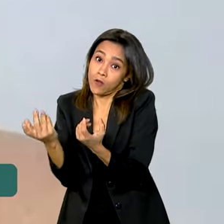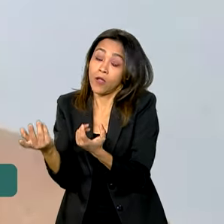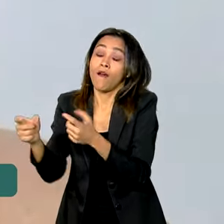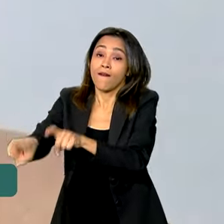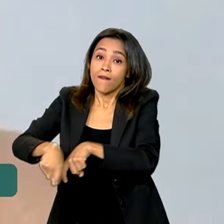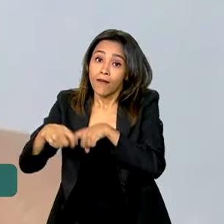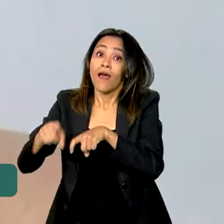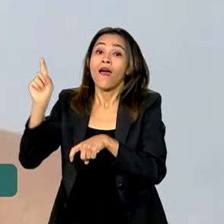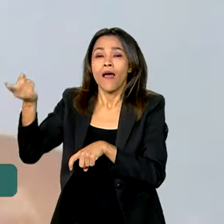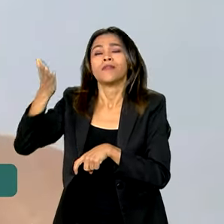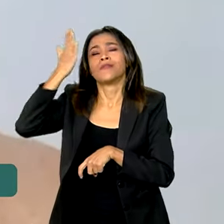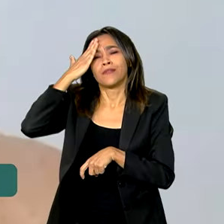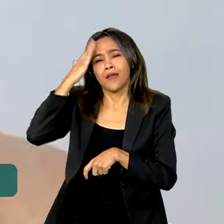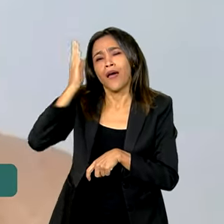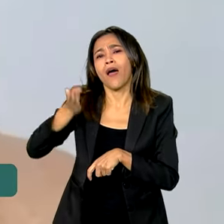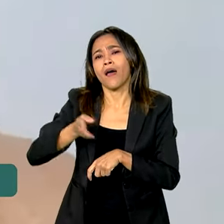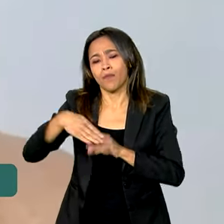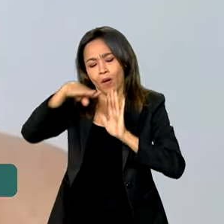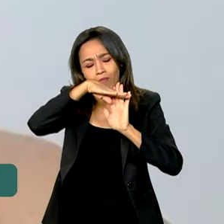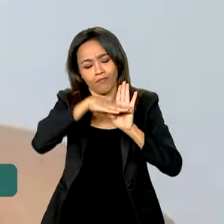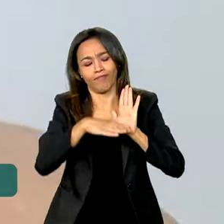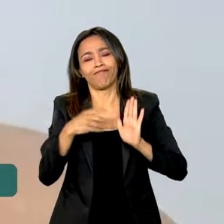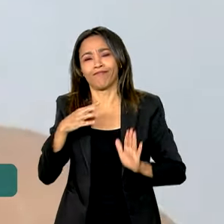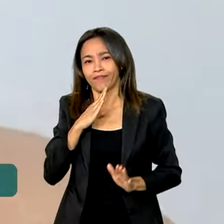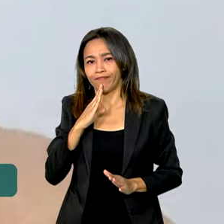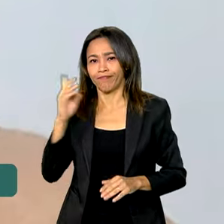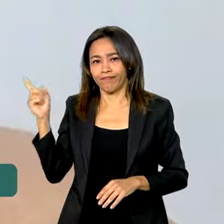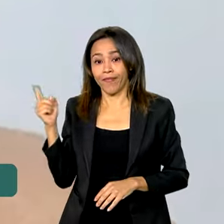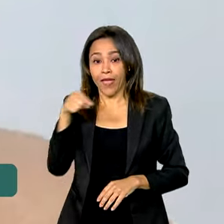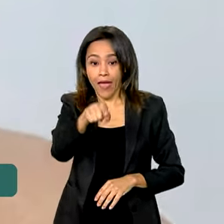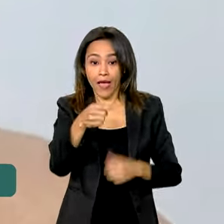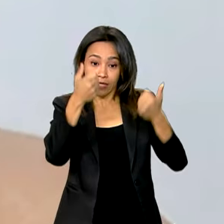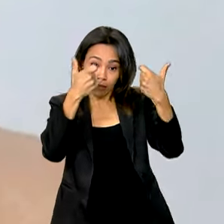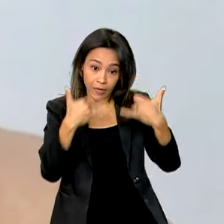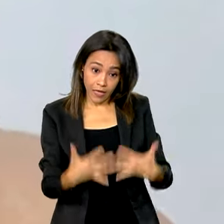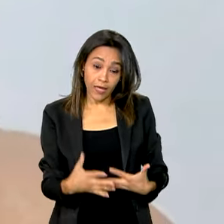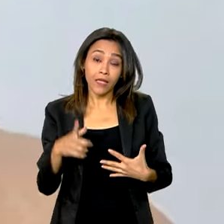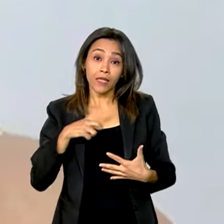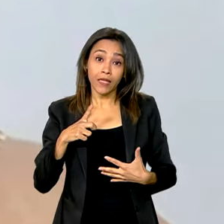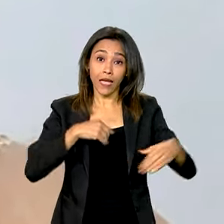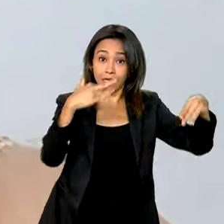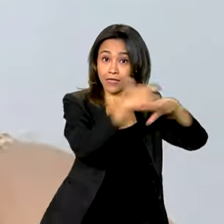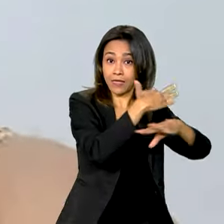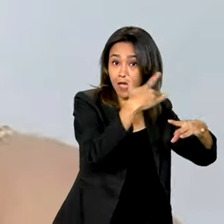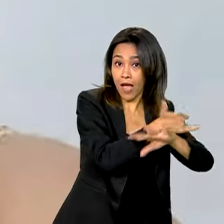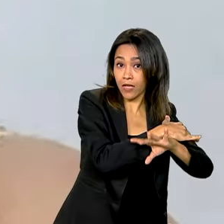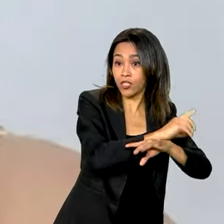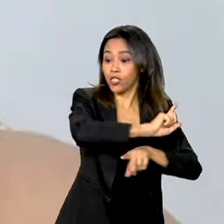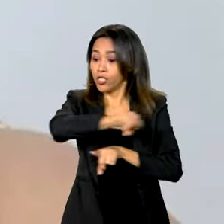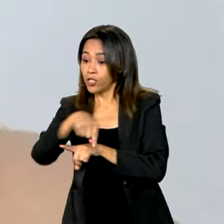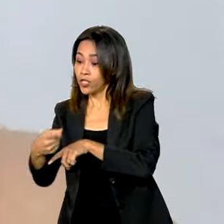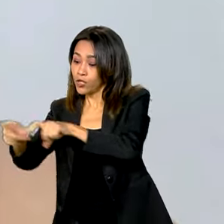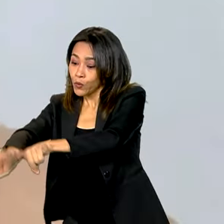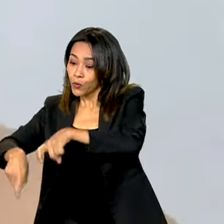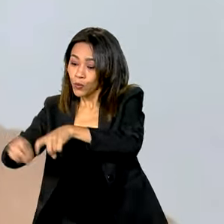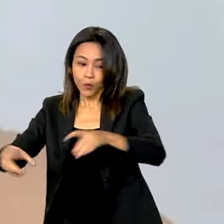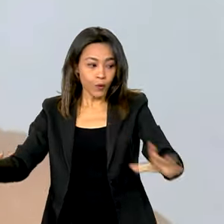cadeia do programa. Agricultura familiar, o junto urbano e o rural, né? A política, ela afinda